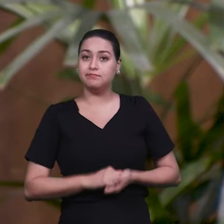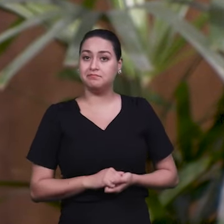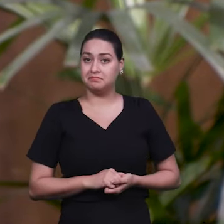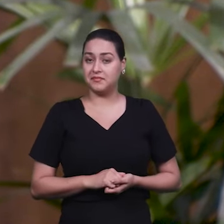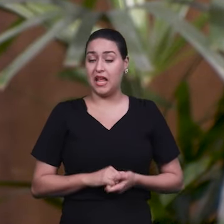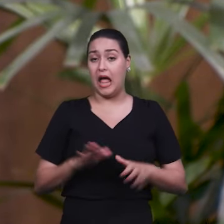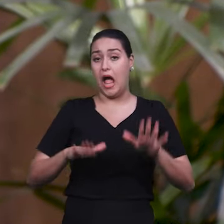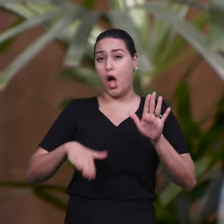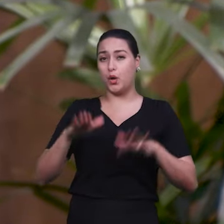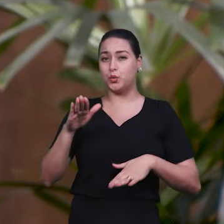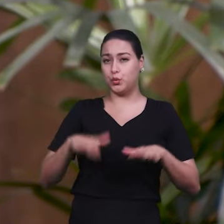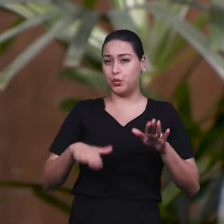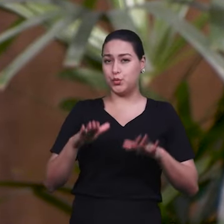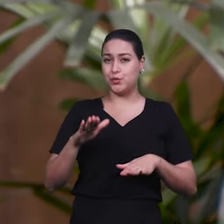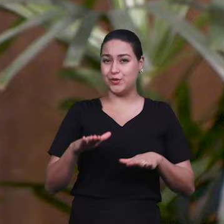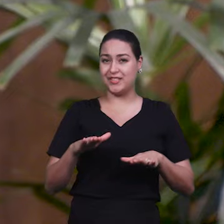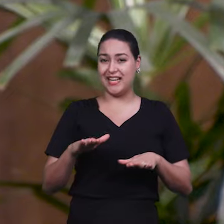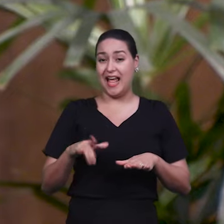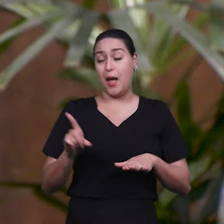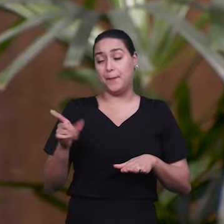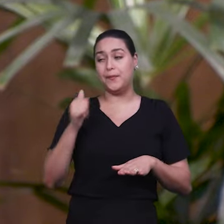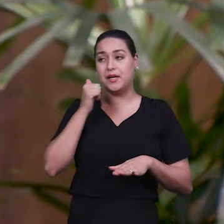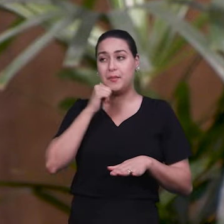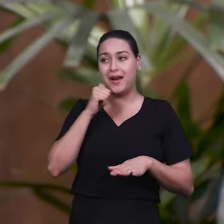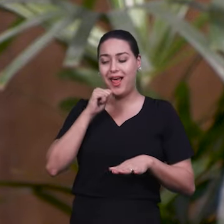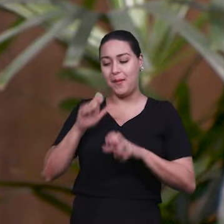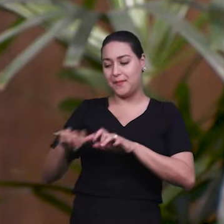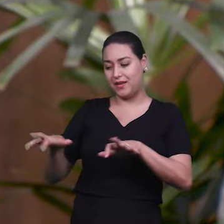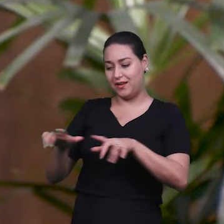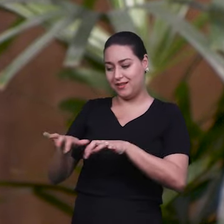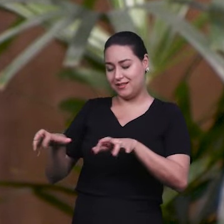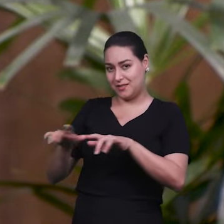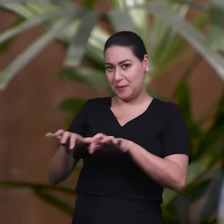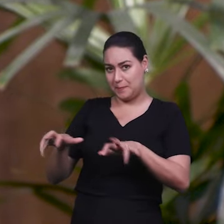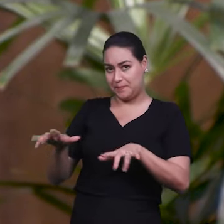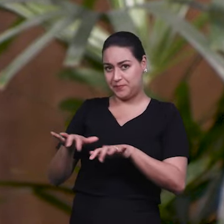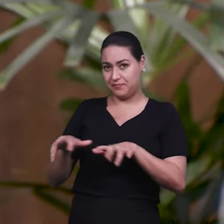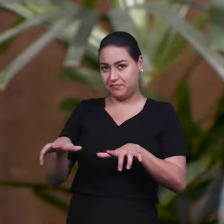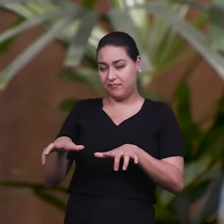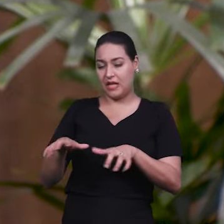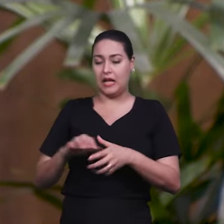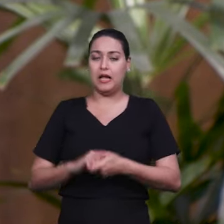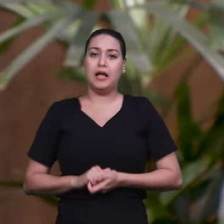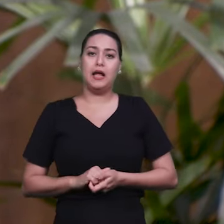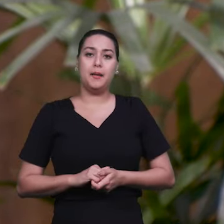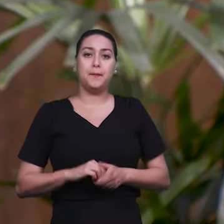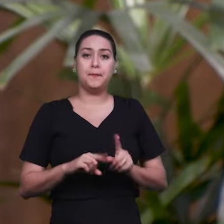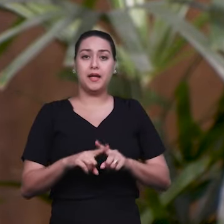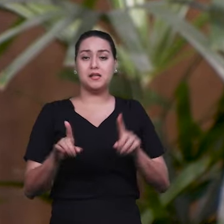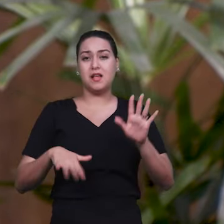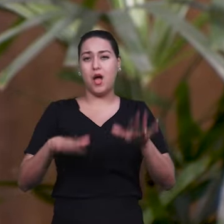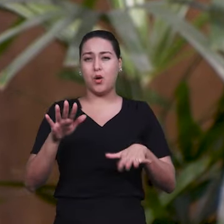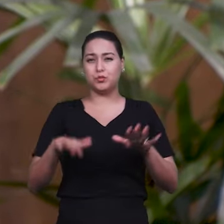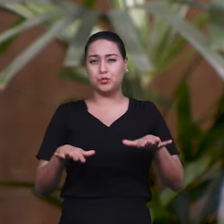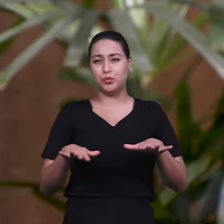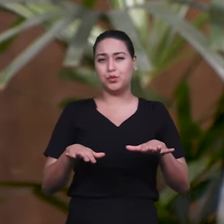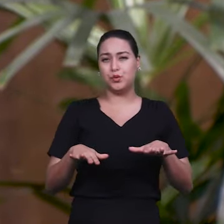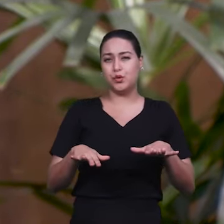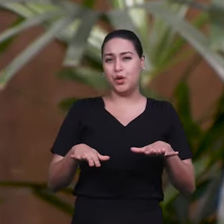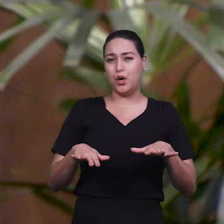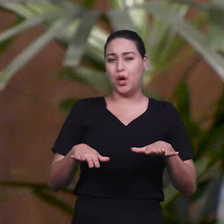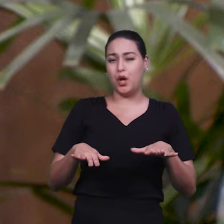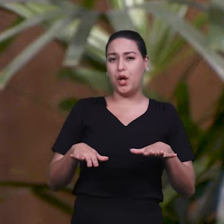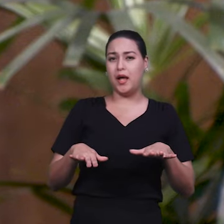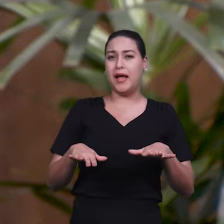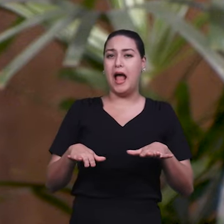instrumentos, igual a Jane, que é pianista, é que a criança, quanto mais cedo a criança começa